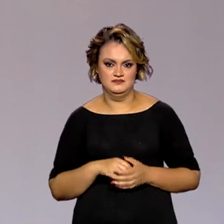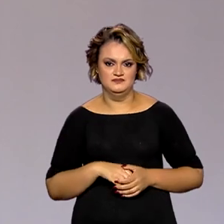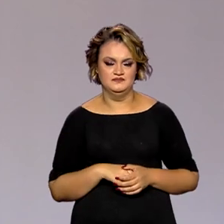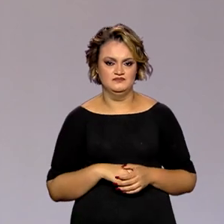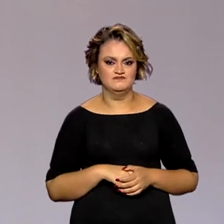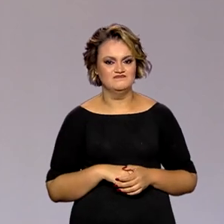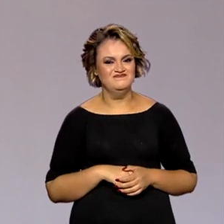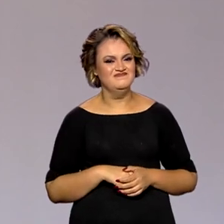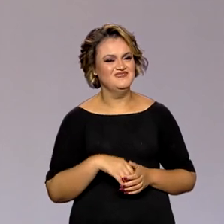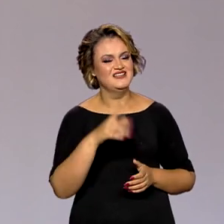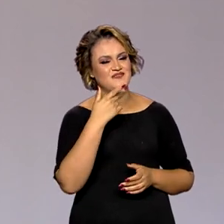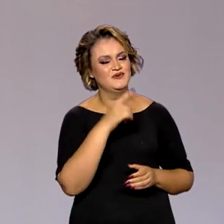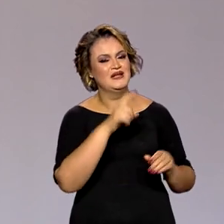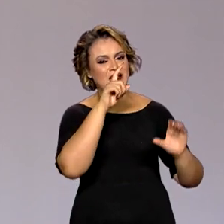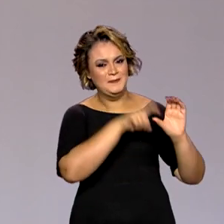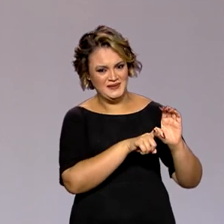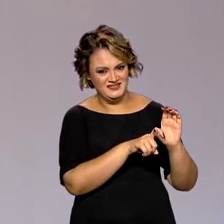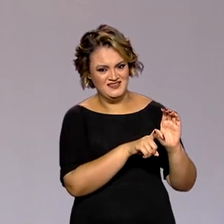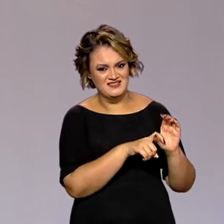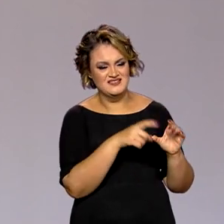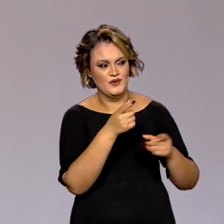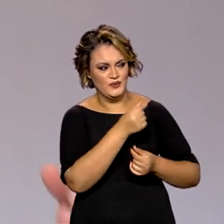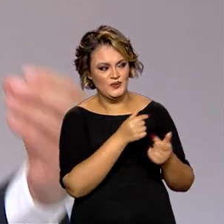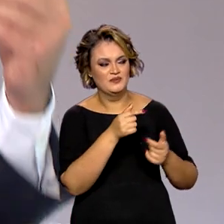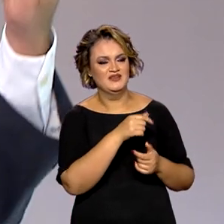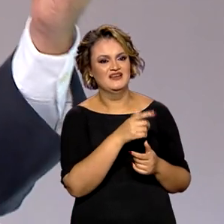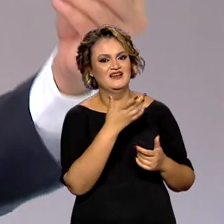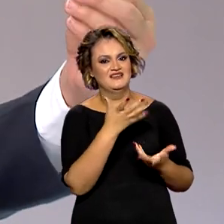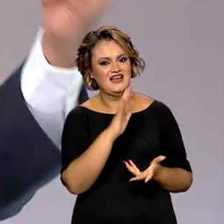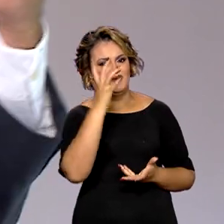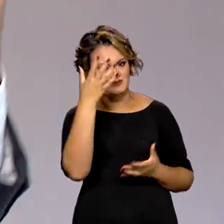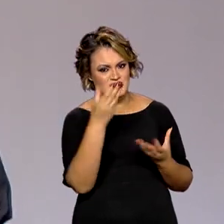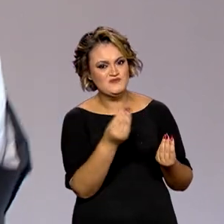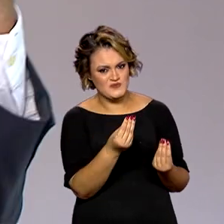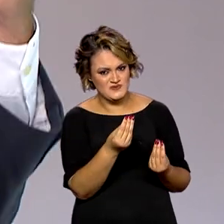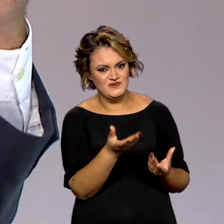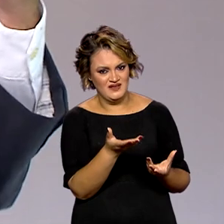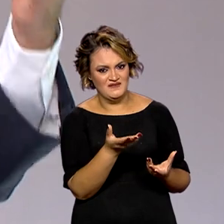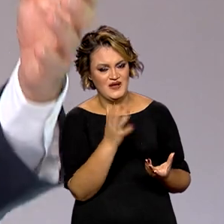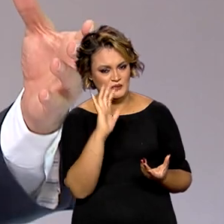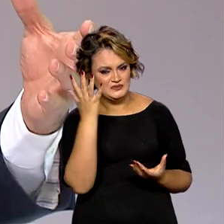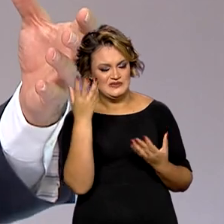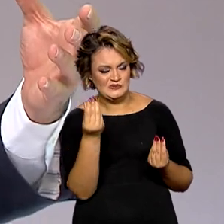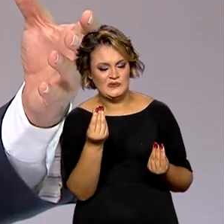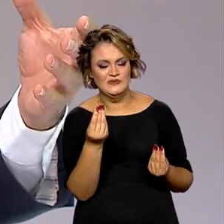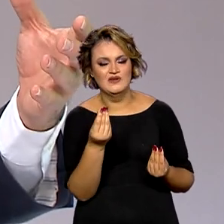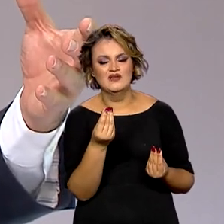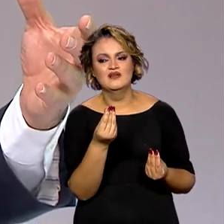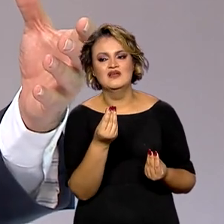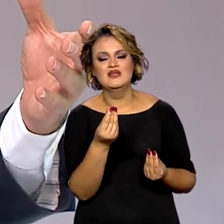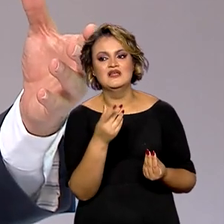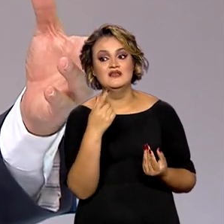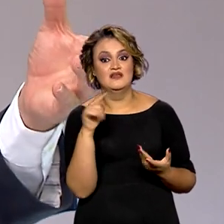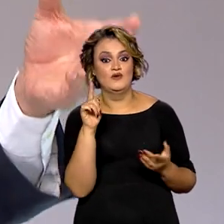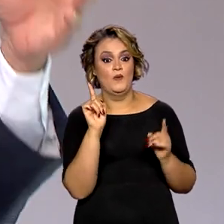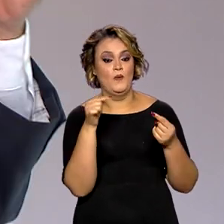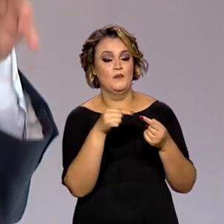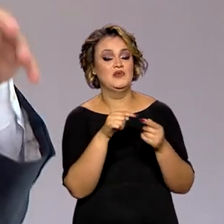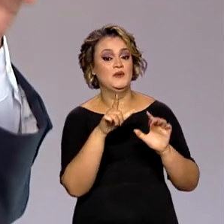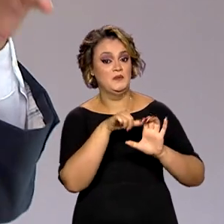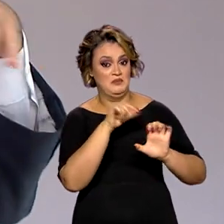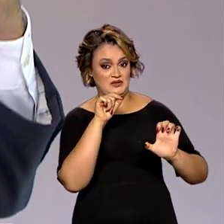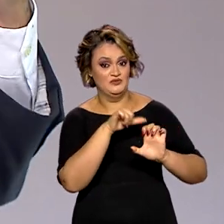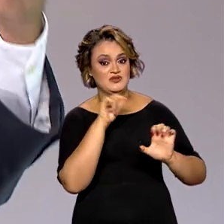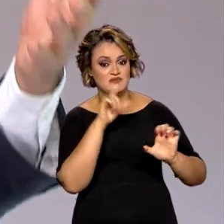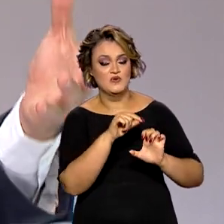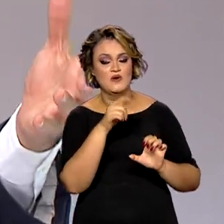Essa questão da dependência econômica do agressor é uma questão central, e até envolve a questão do empreendedorismo. As